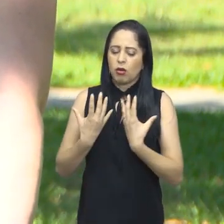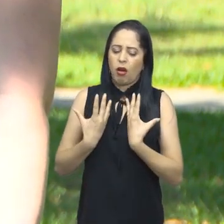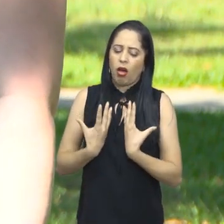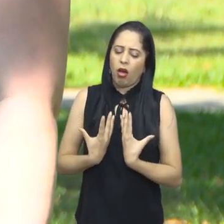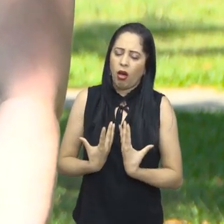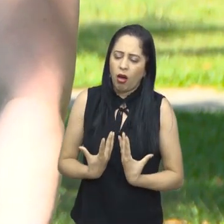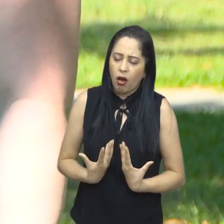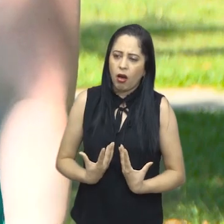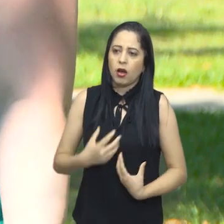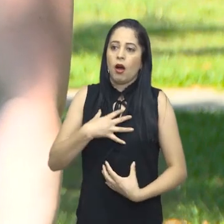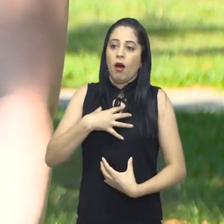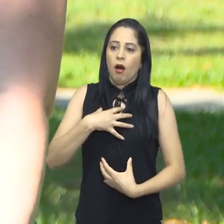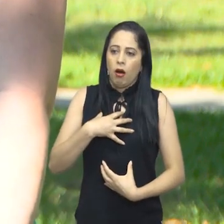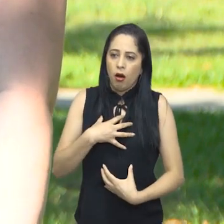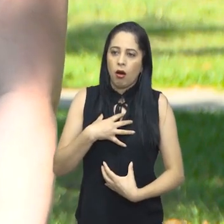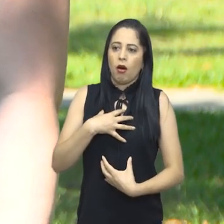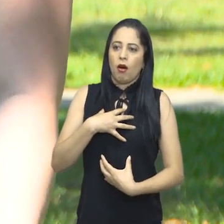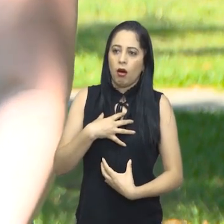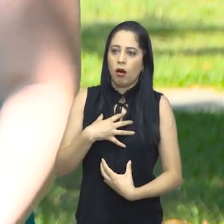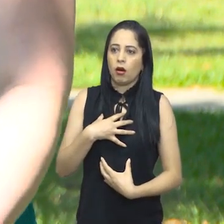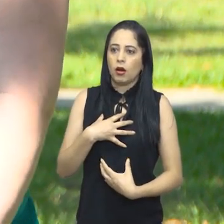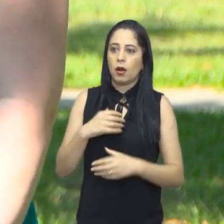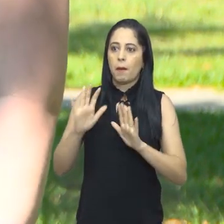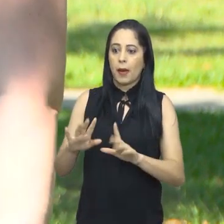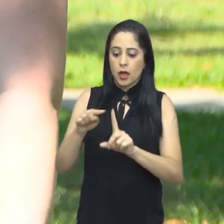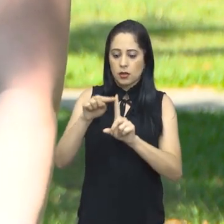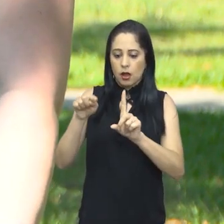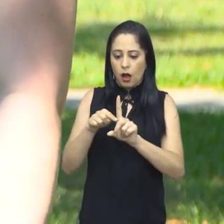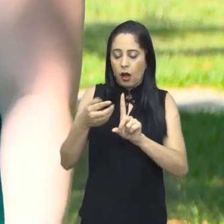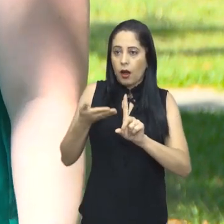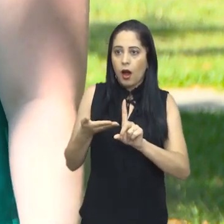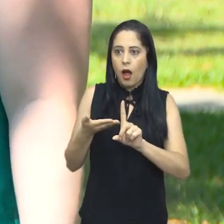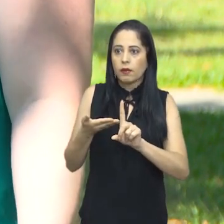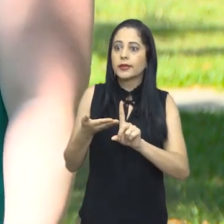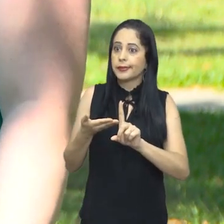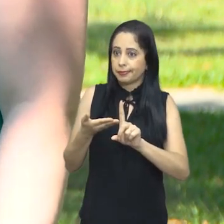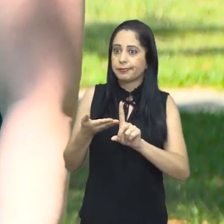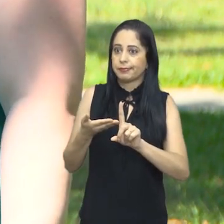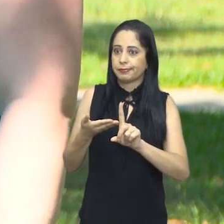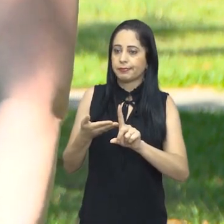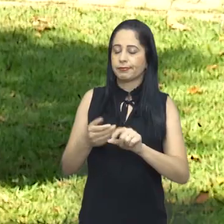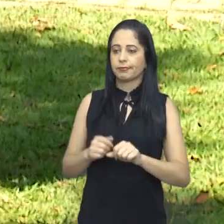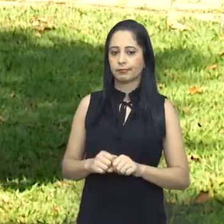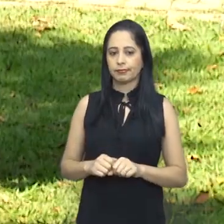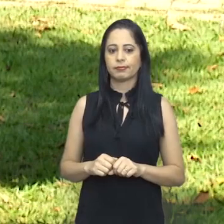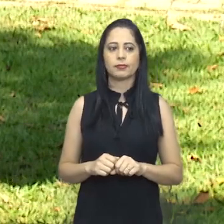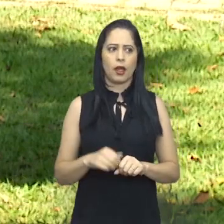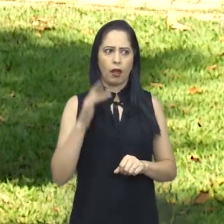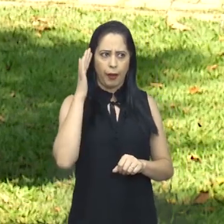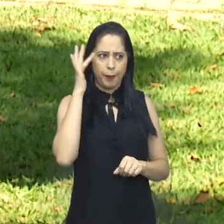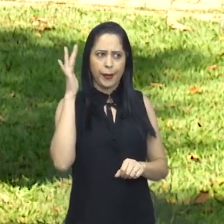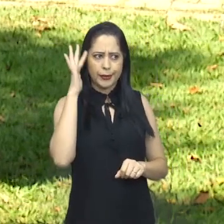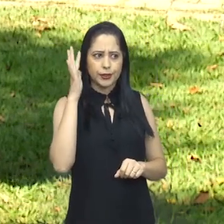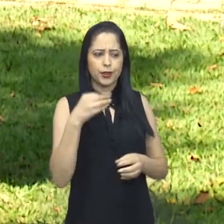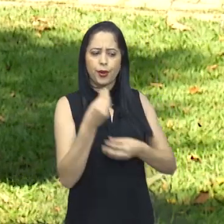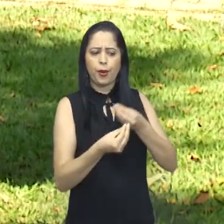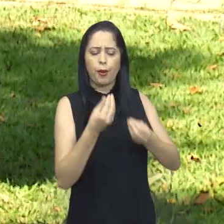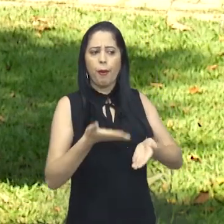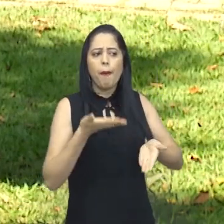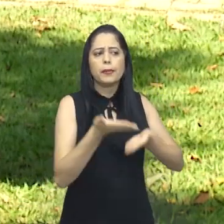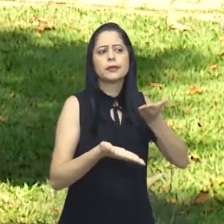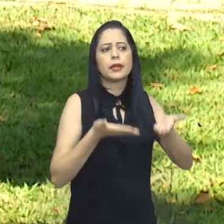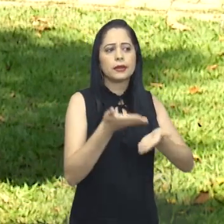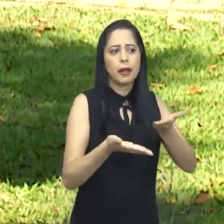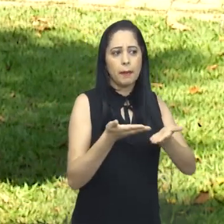fadiga, aquele cansaço e com a outra vida dentro de mim, que dependia de mim para poder viver. Ah, eu imagino. E como que foi o